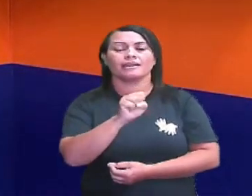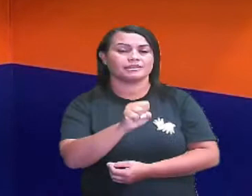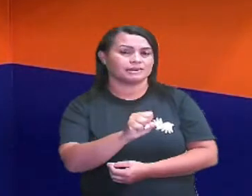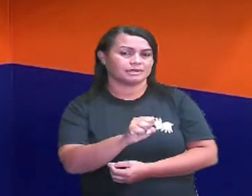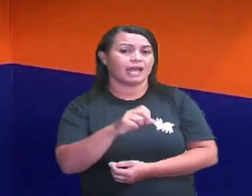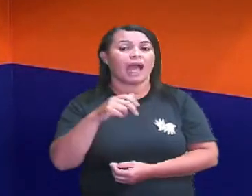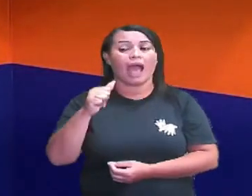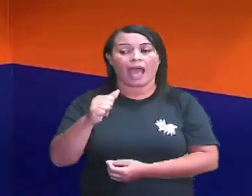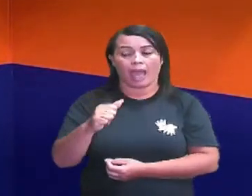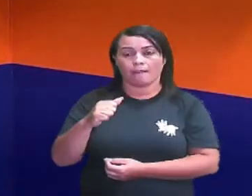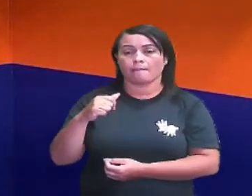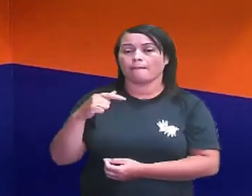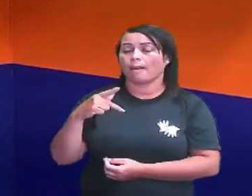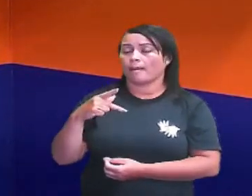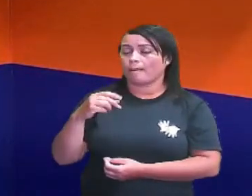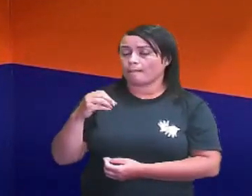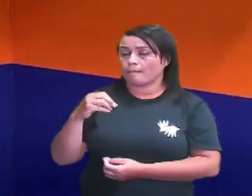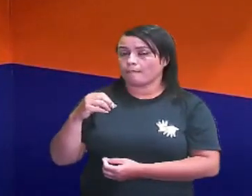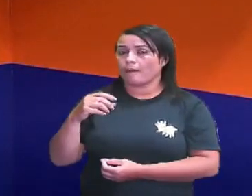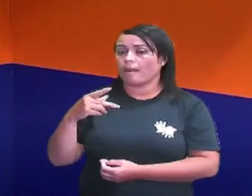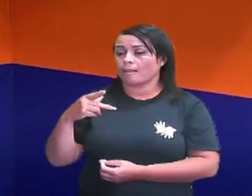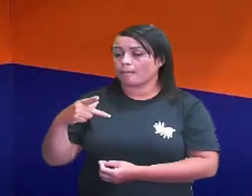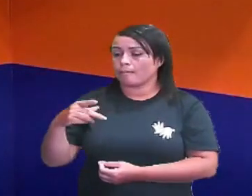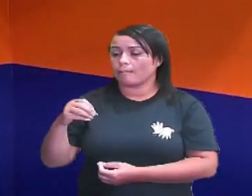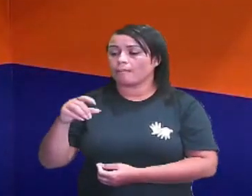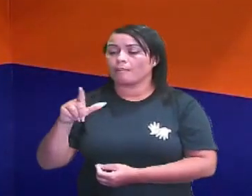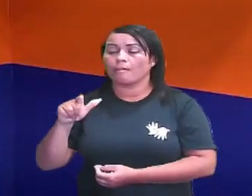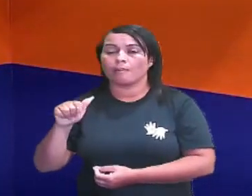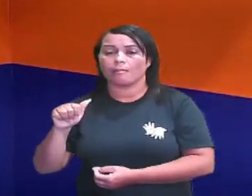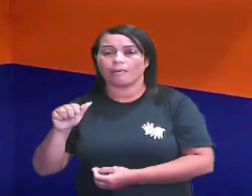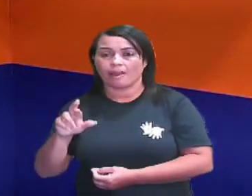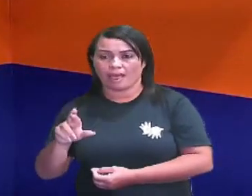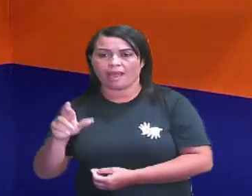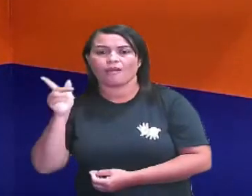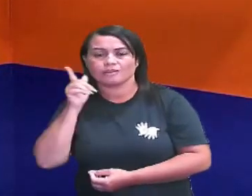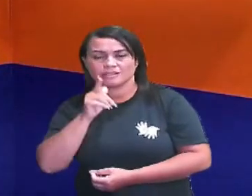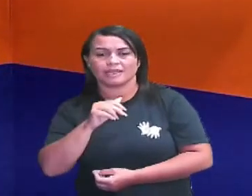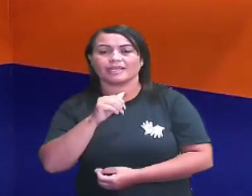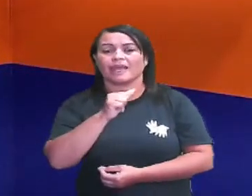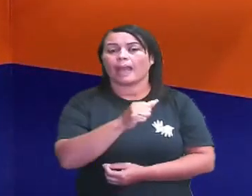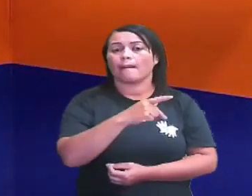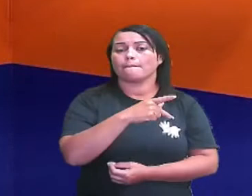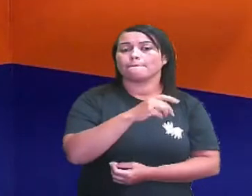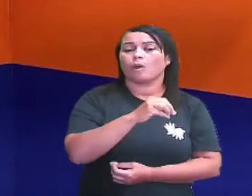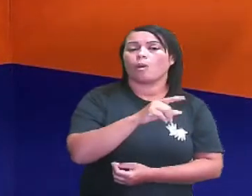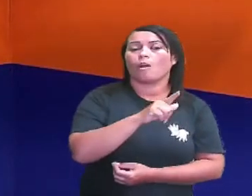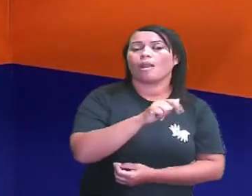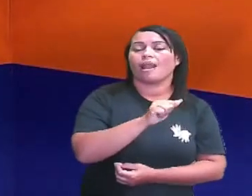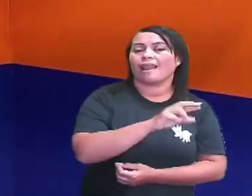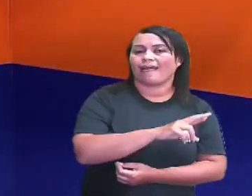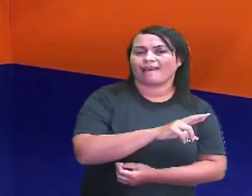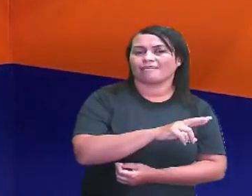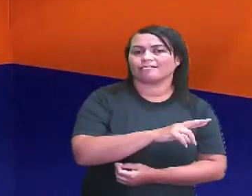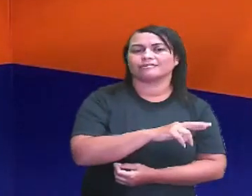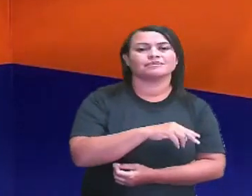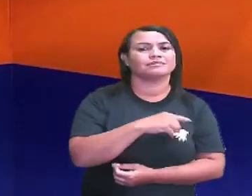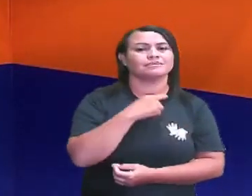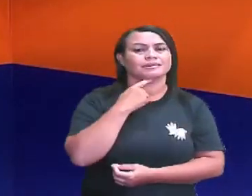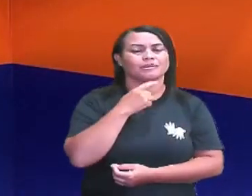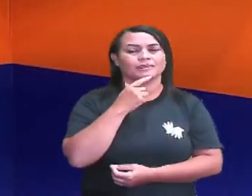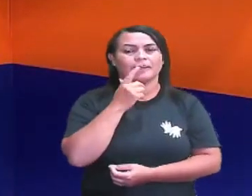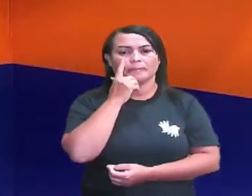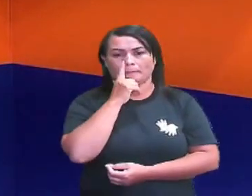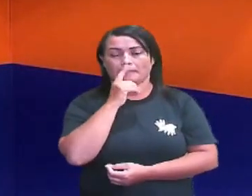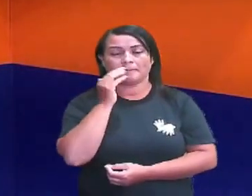Apolar só vai se misturar com quem é apolar. E uma polar só vai se misturar com outra substância que também é polar.